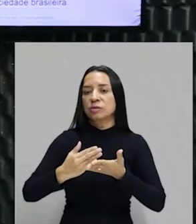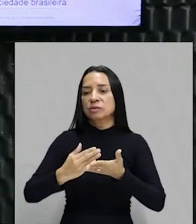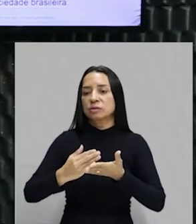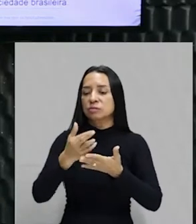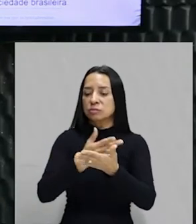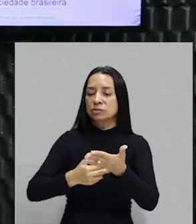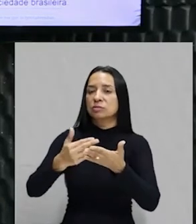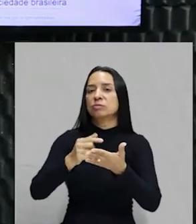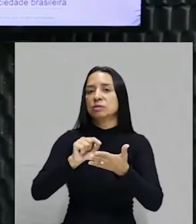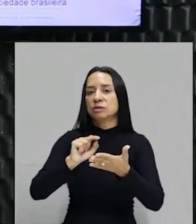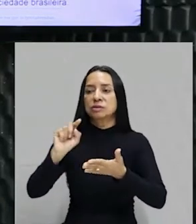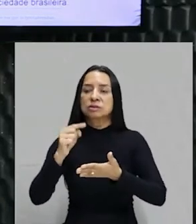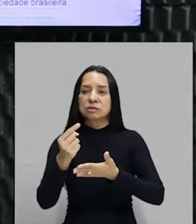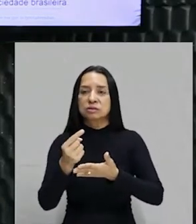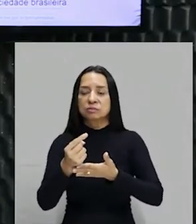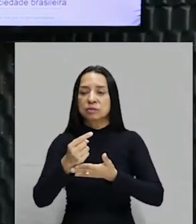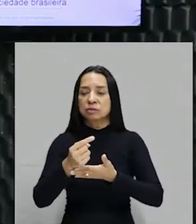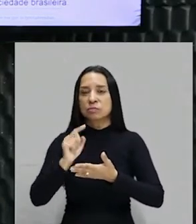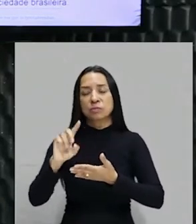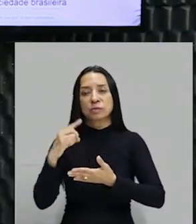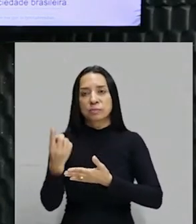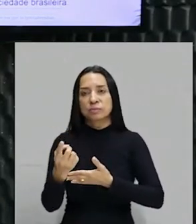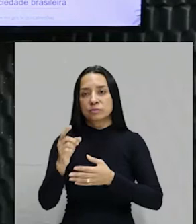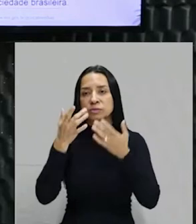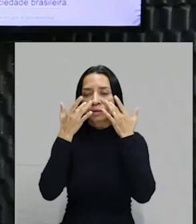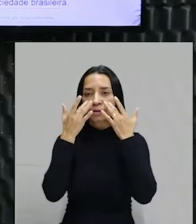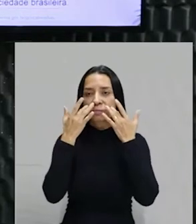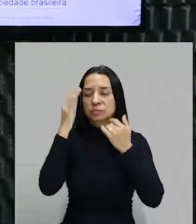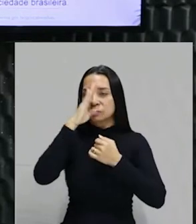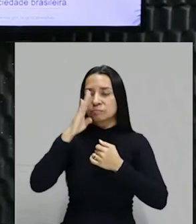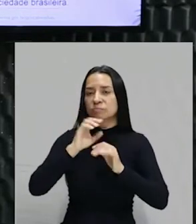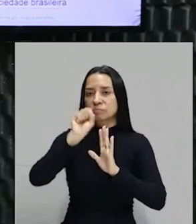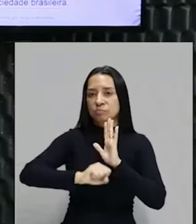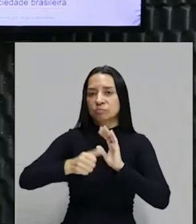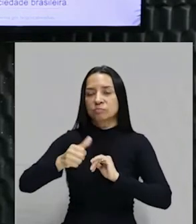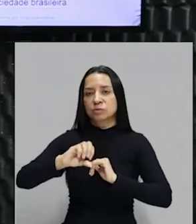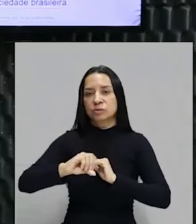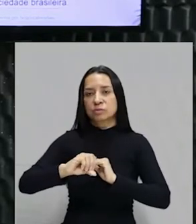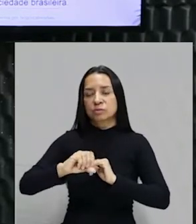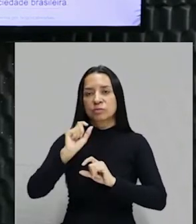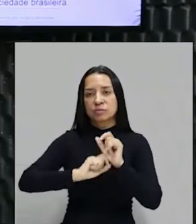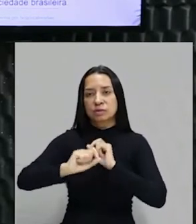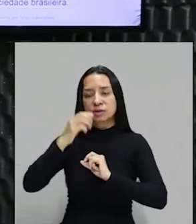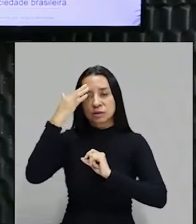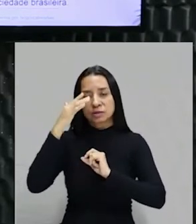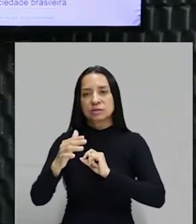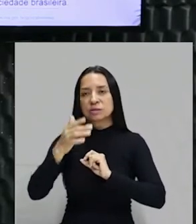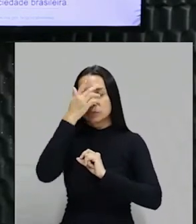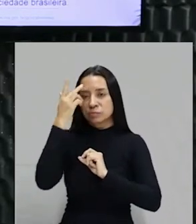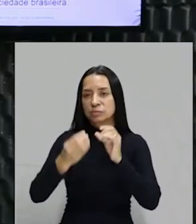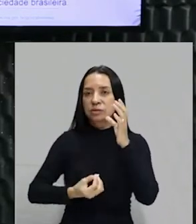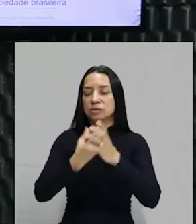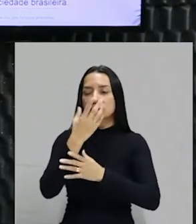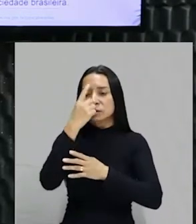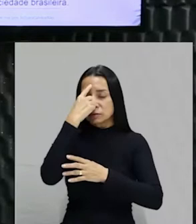deles e de quem vem depois. Ou seja, a arte brasileira do século XIX é uma arte idealizada por pessoas que criaram essas